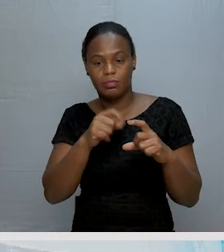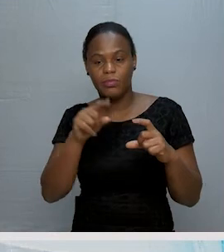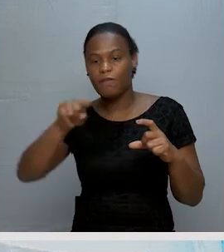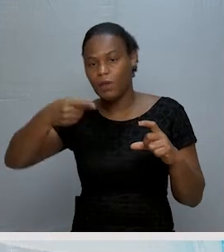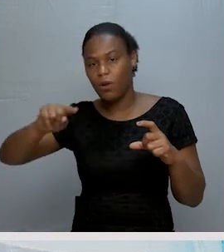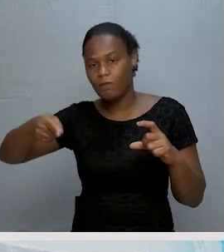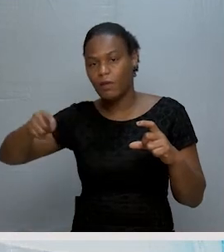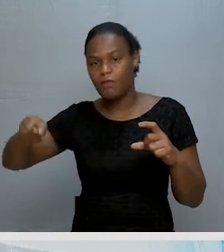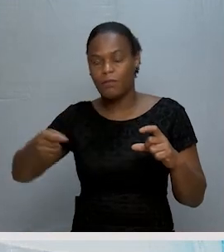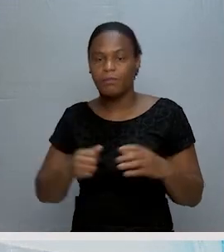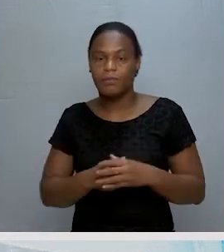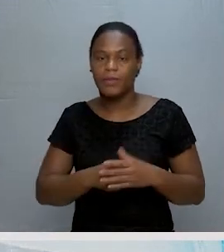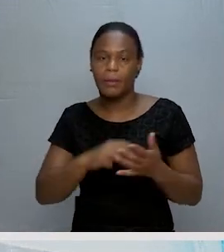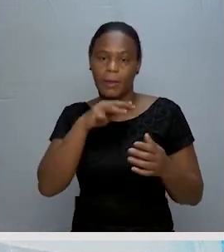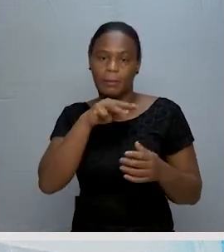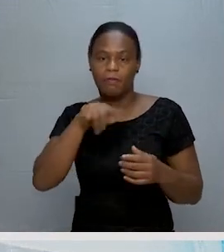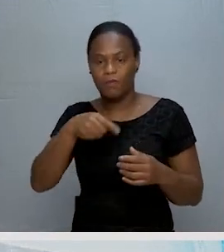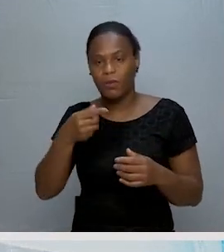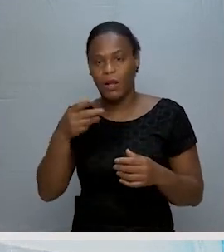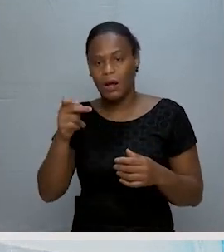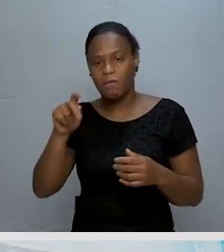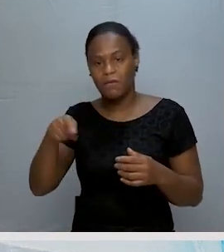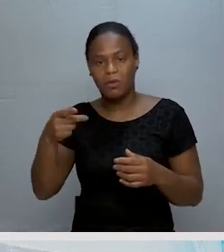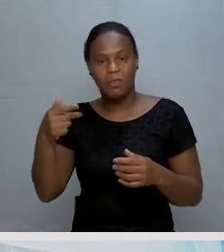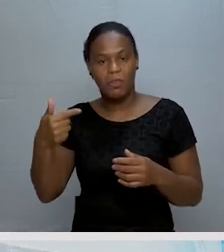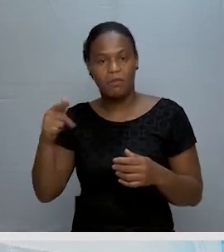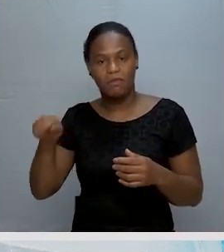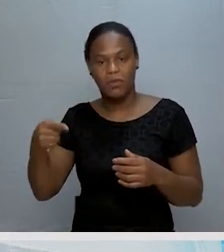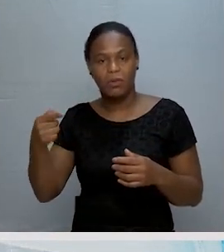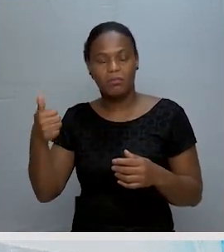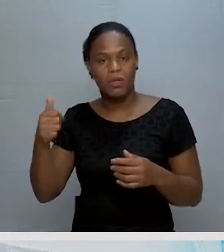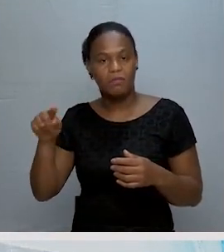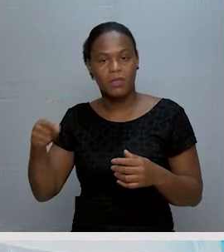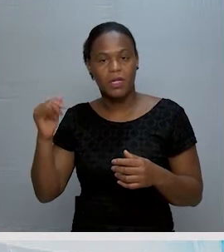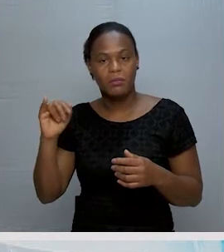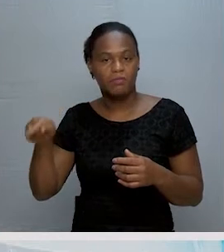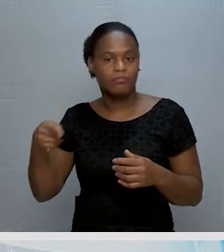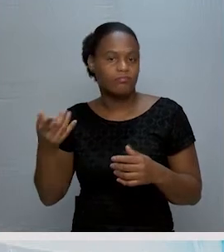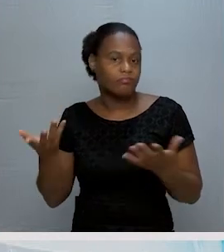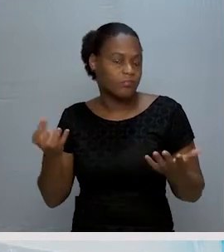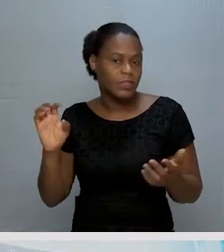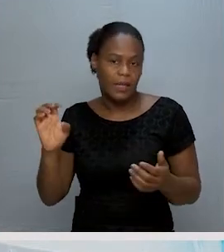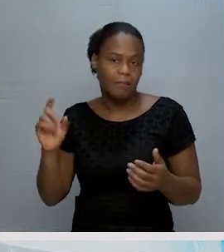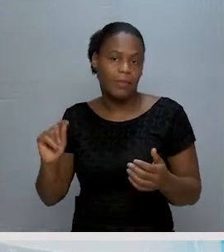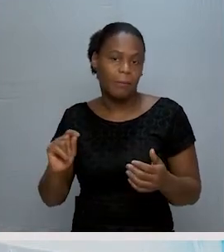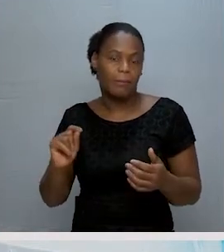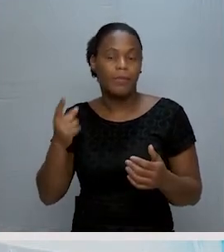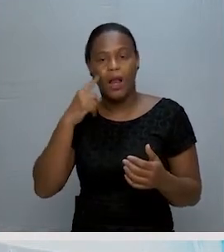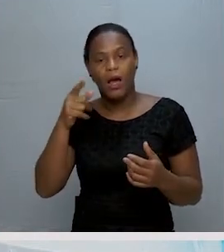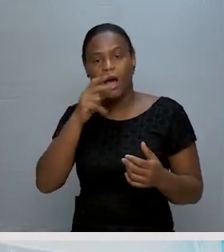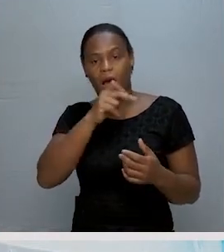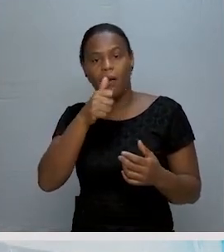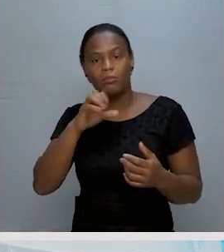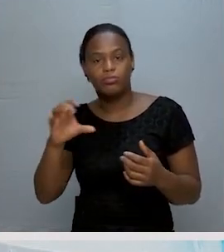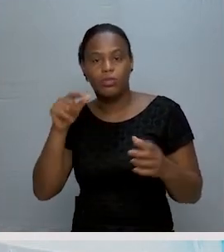por vírgula. Aqui nós temos M vírgula, A vírgula, T vírgula, E vírgula, I vírgula e C. São letras que